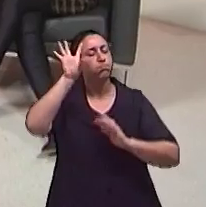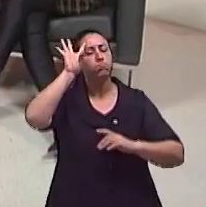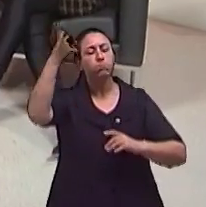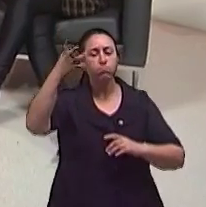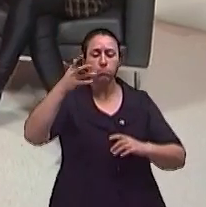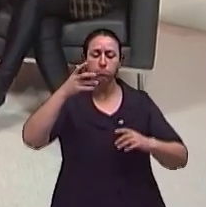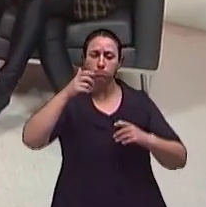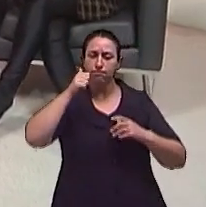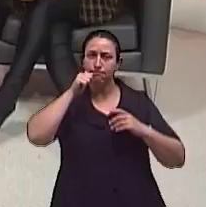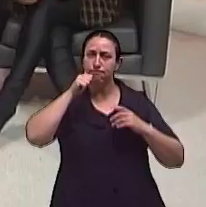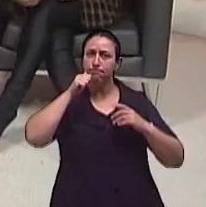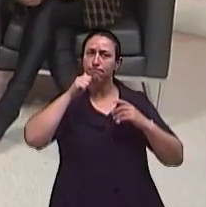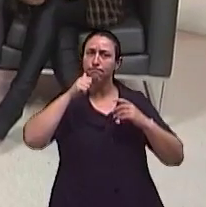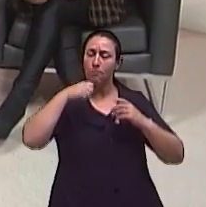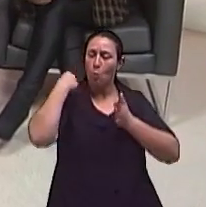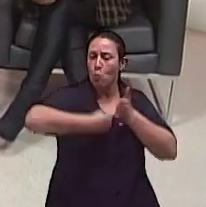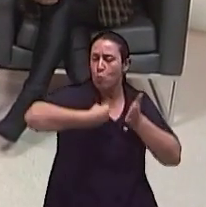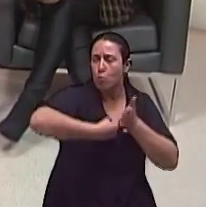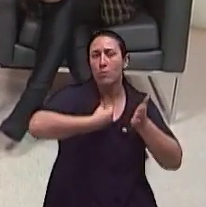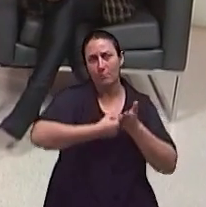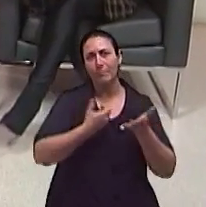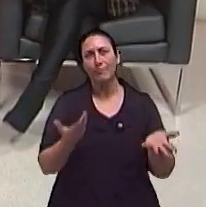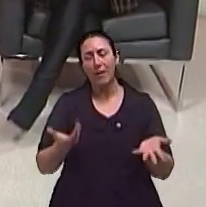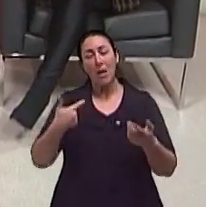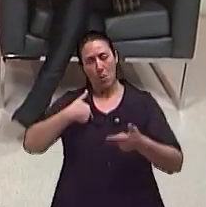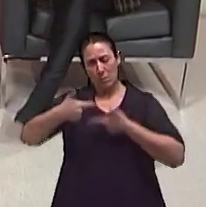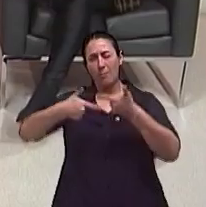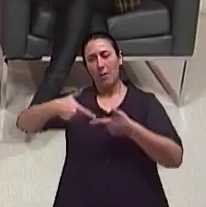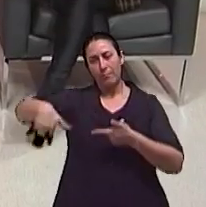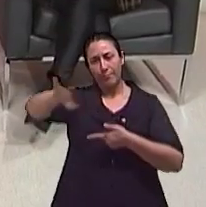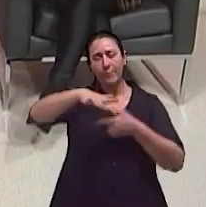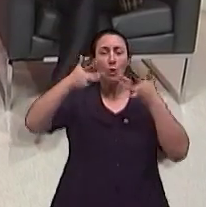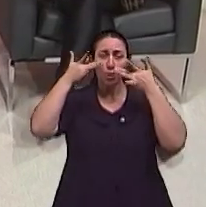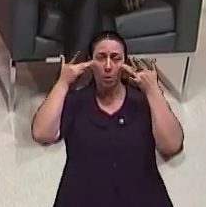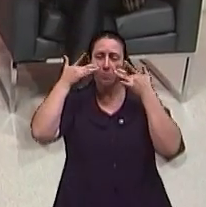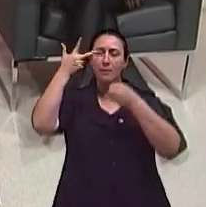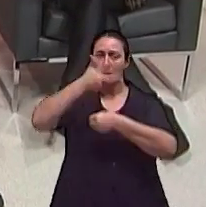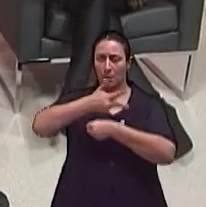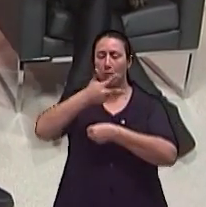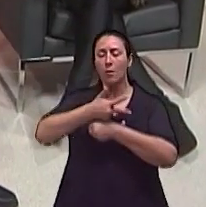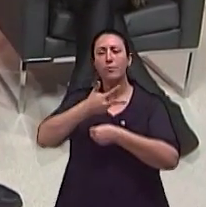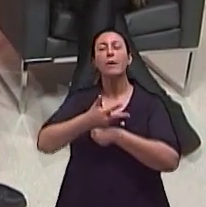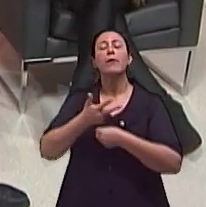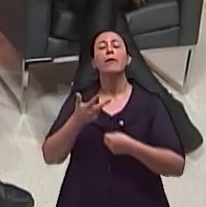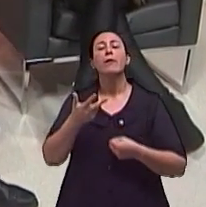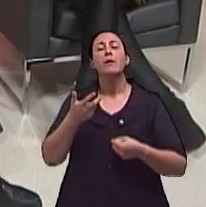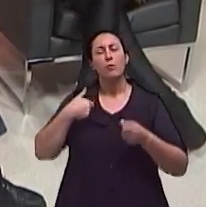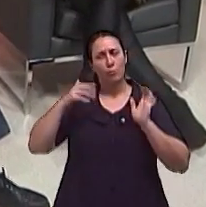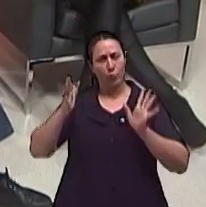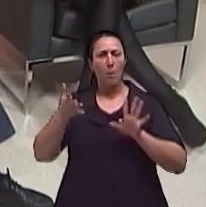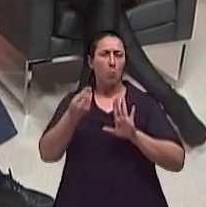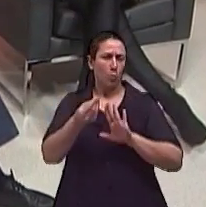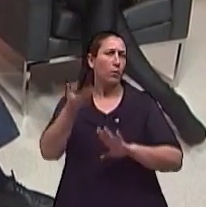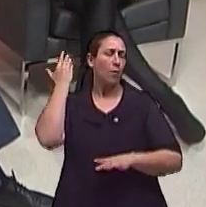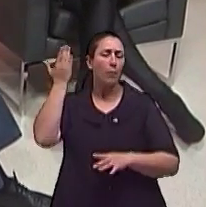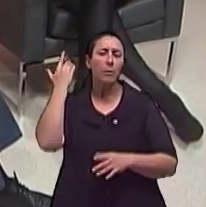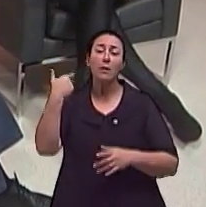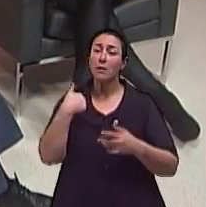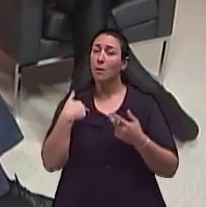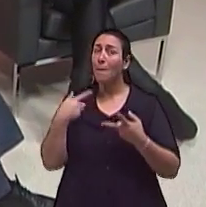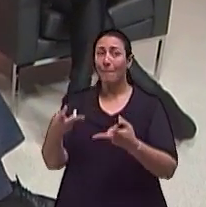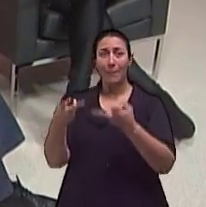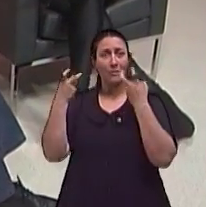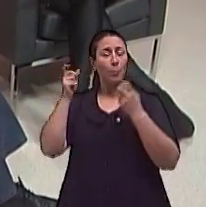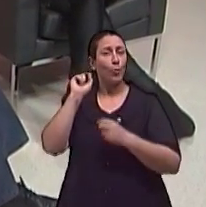Ou seja, eu trabalho com teatro também com a terceira terceira idade, exatamente. Há muitos anos. Há bastante tempo já. E,